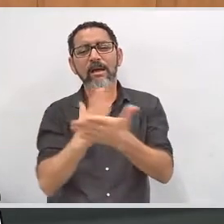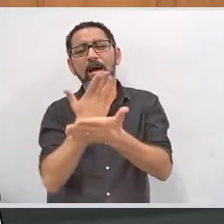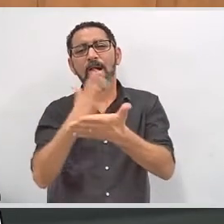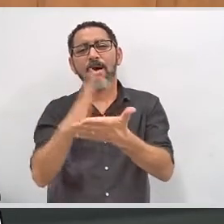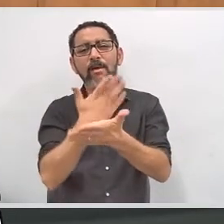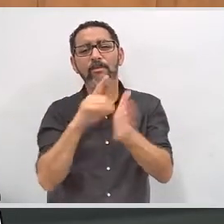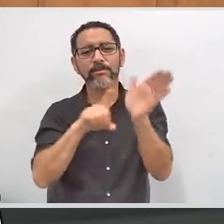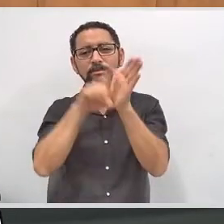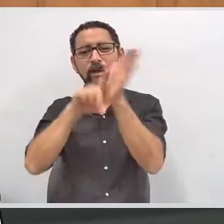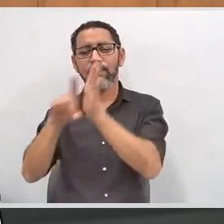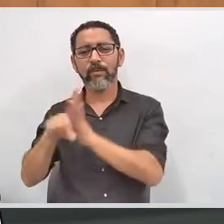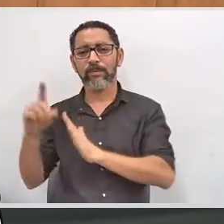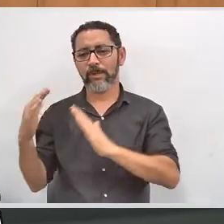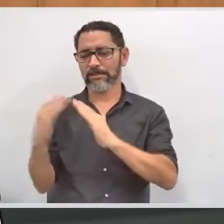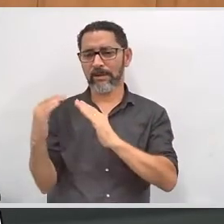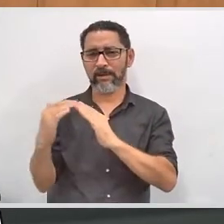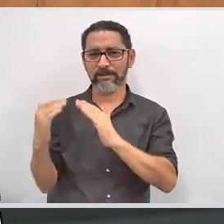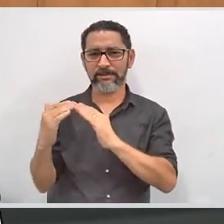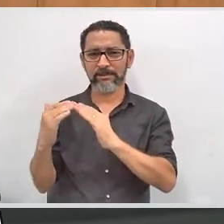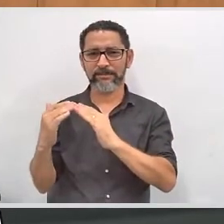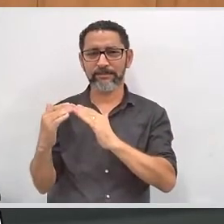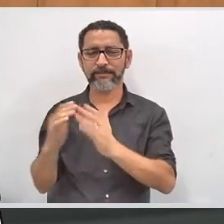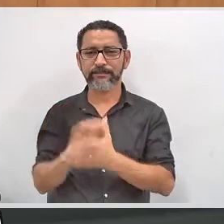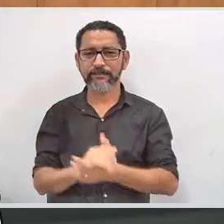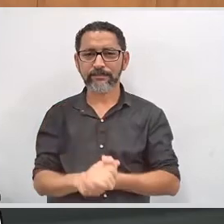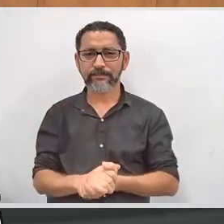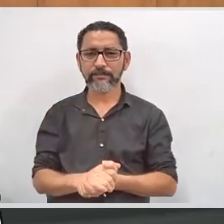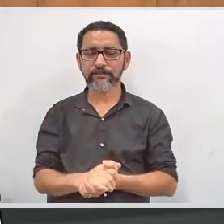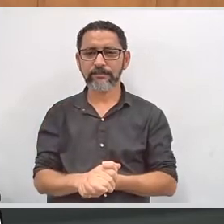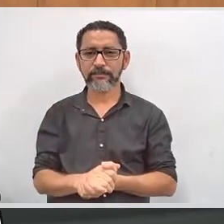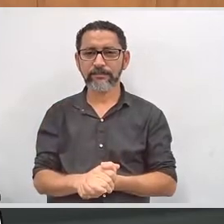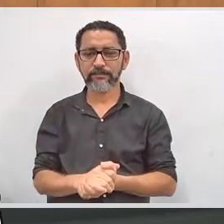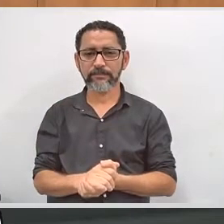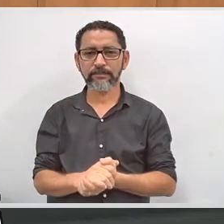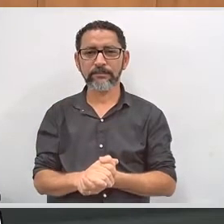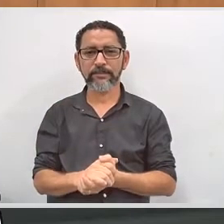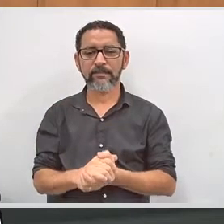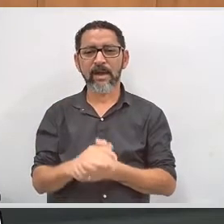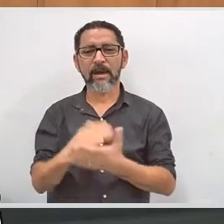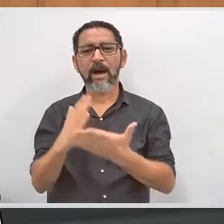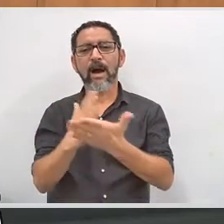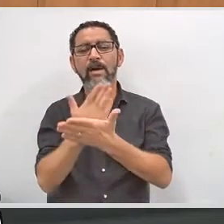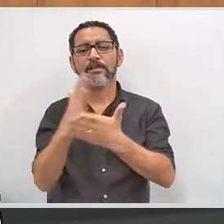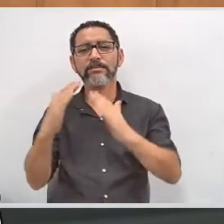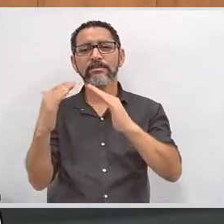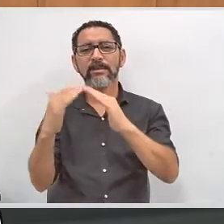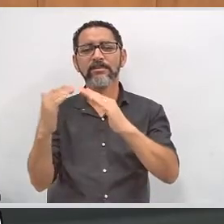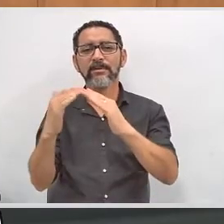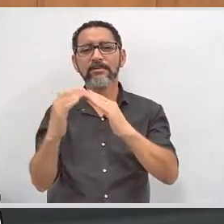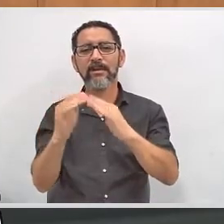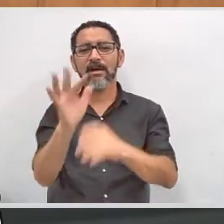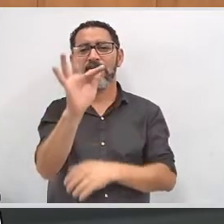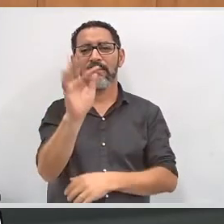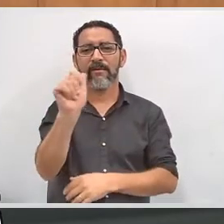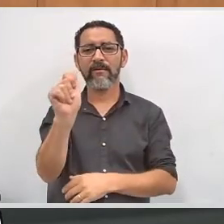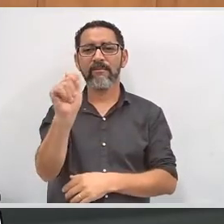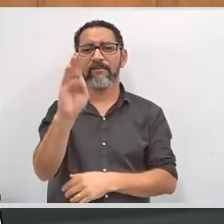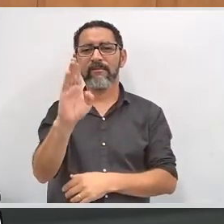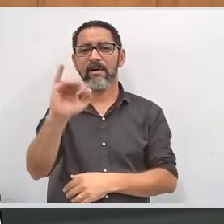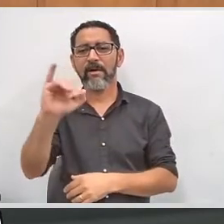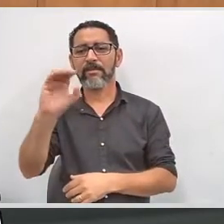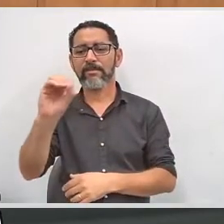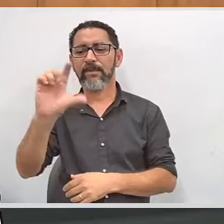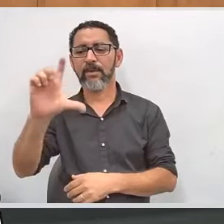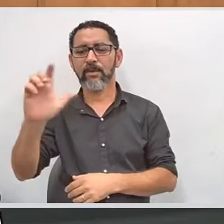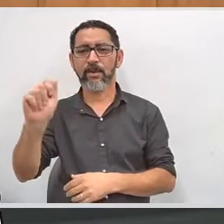perguntas por aqueles e aquelas que estão nos acompanhando pelo portal da Assembleia. A Fabíola de Belo Horizonte pergunta